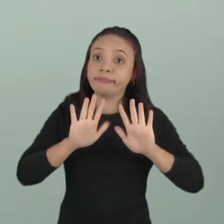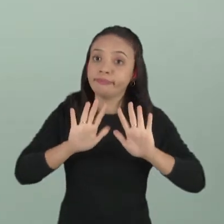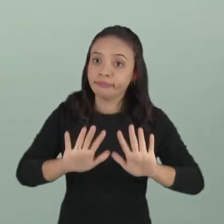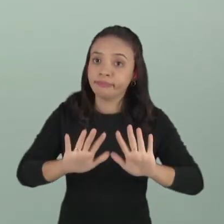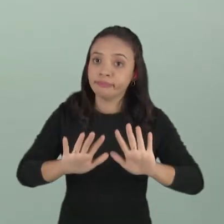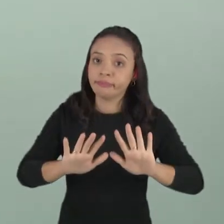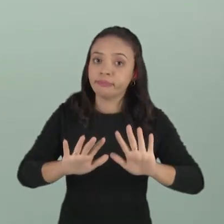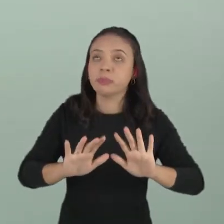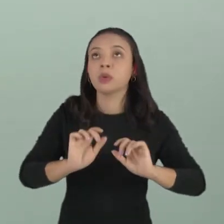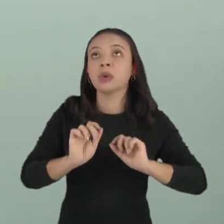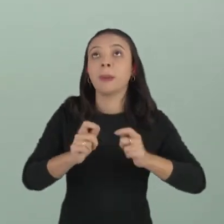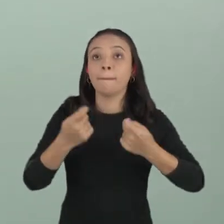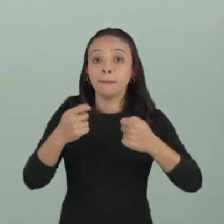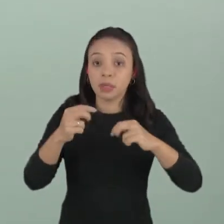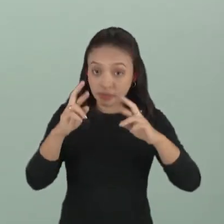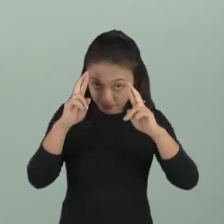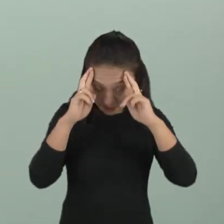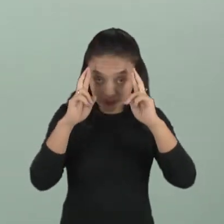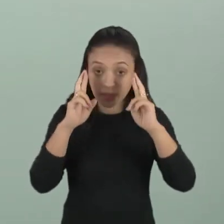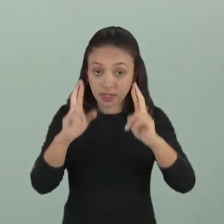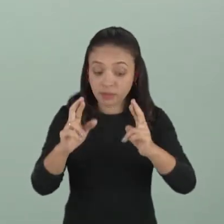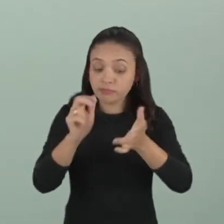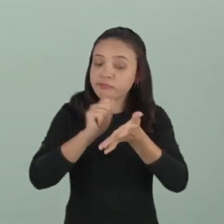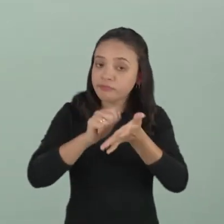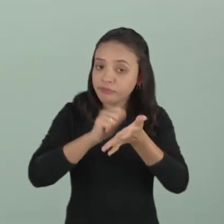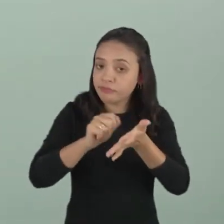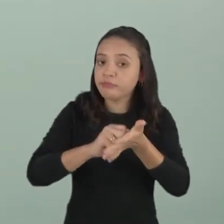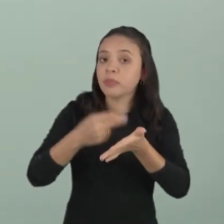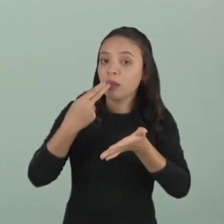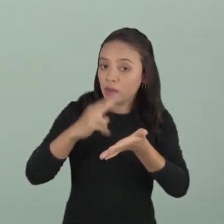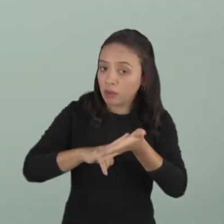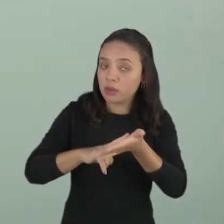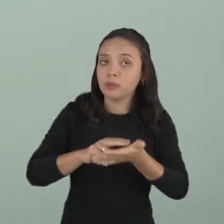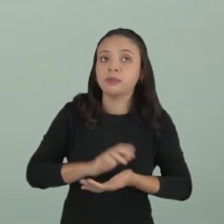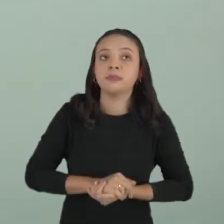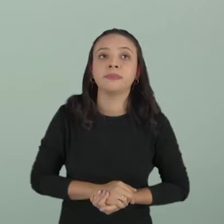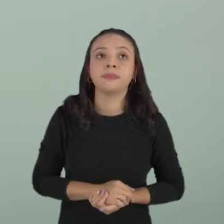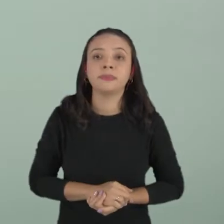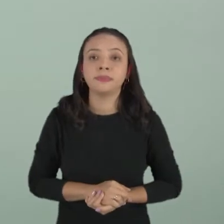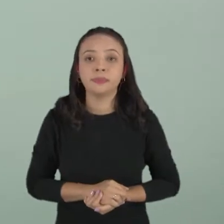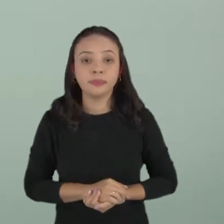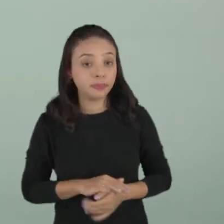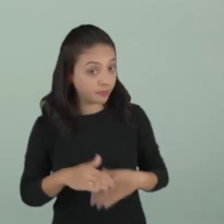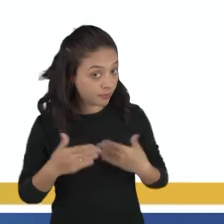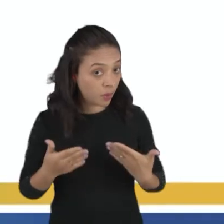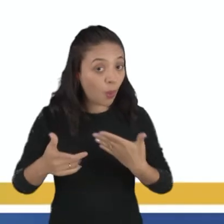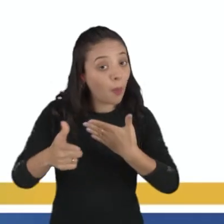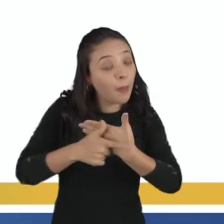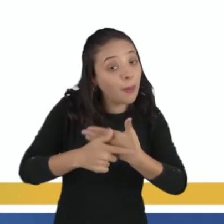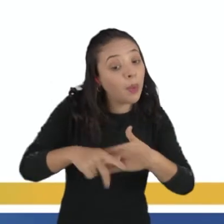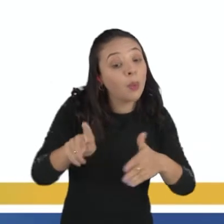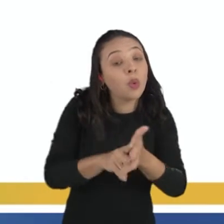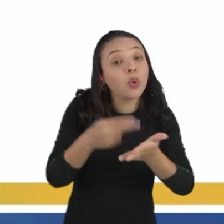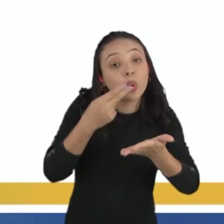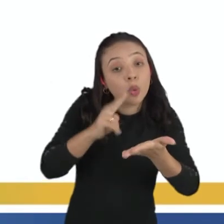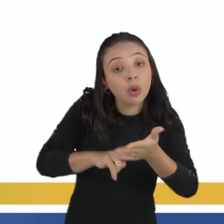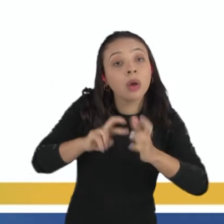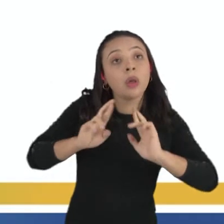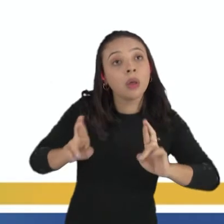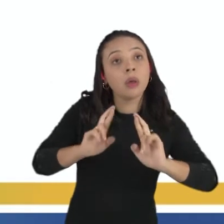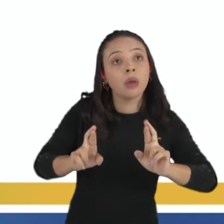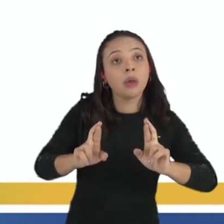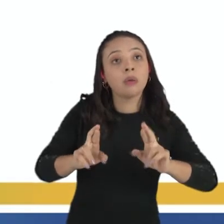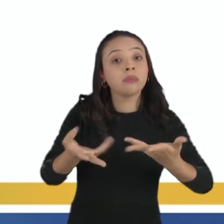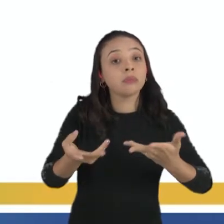é preciso ter respeito na escrita dessa carta. A finalidade de uma carta de reclamação.